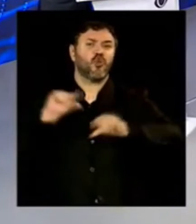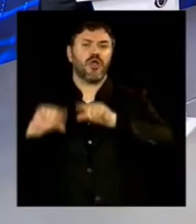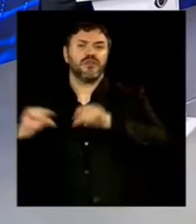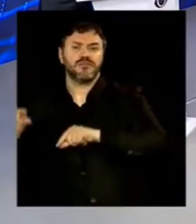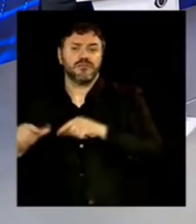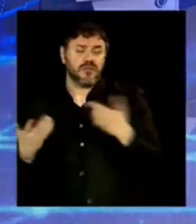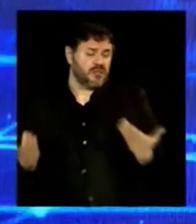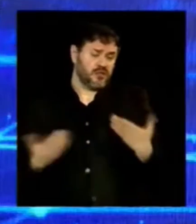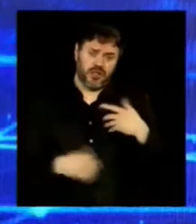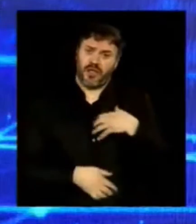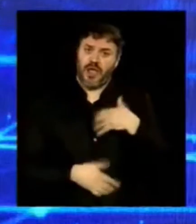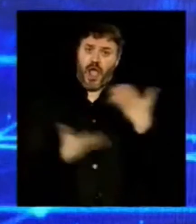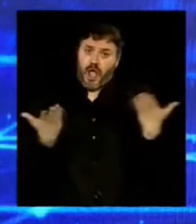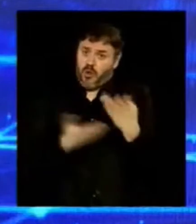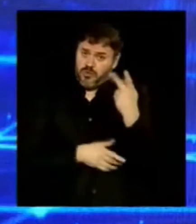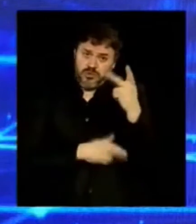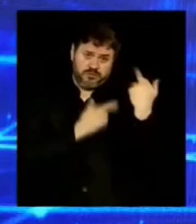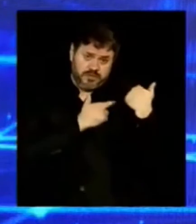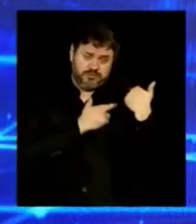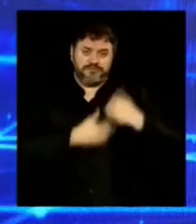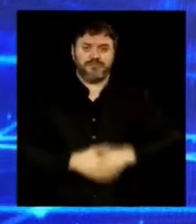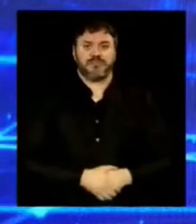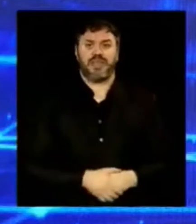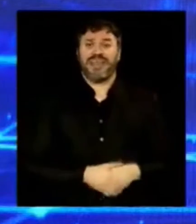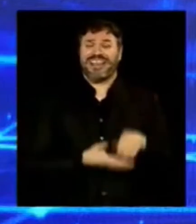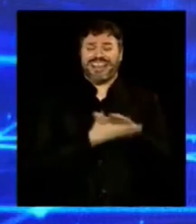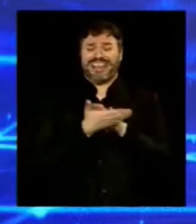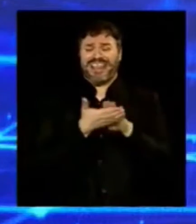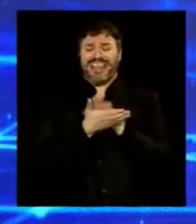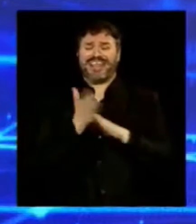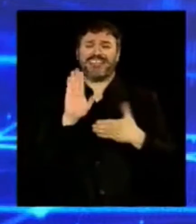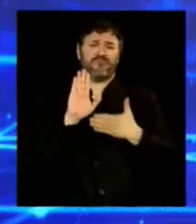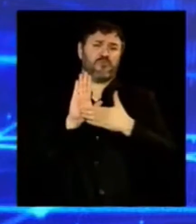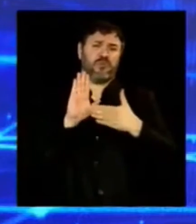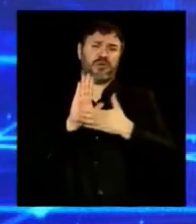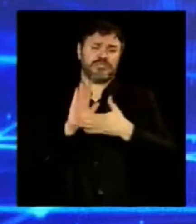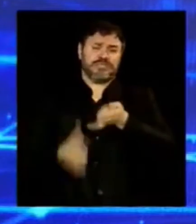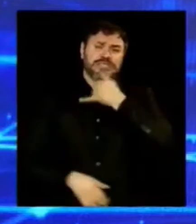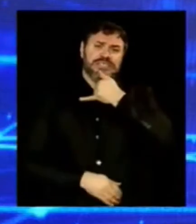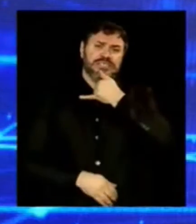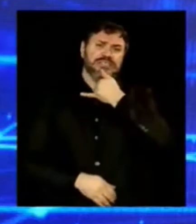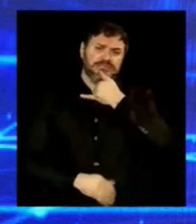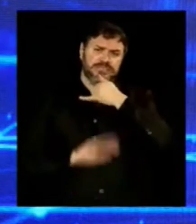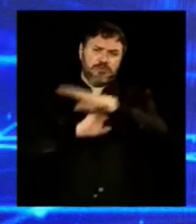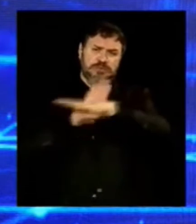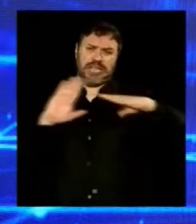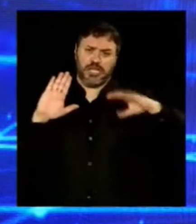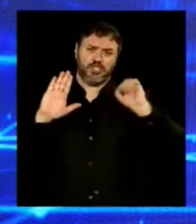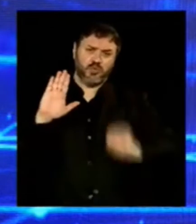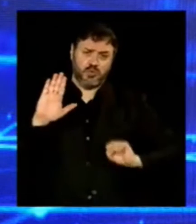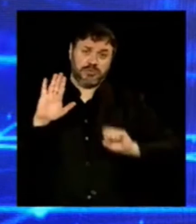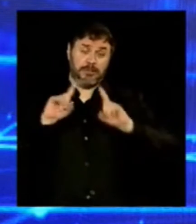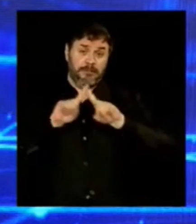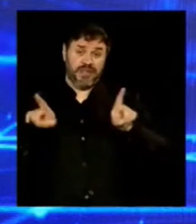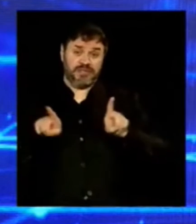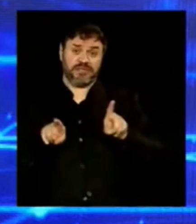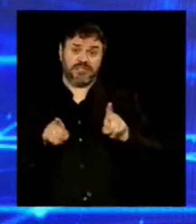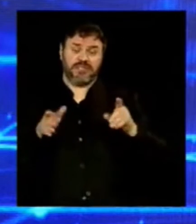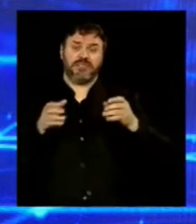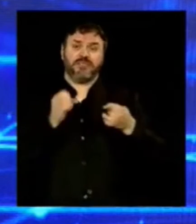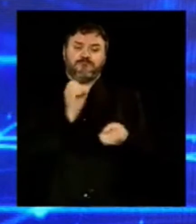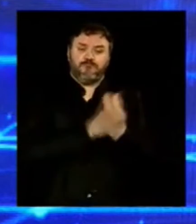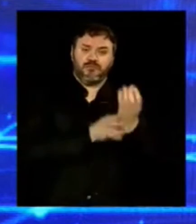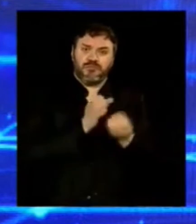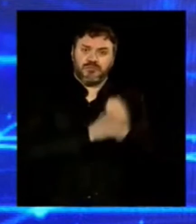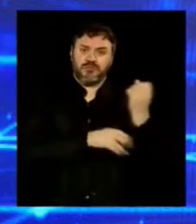Arque com elas. Nenhuma proposta, lamentavelmente. Mas eu lhe digo, duplicação da entrada de Rio